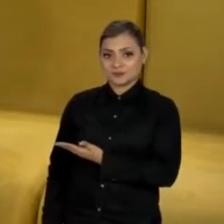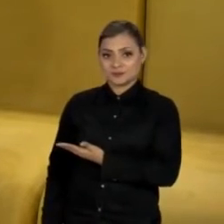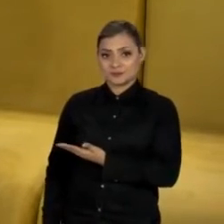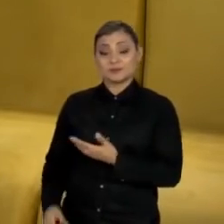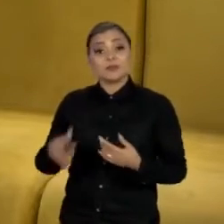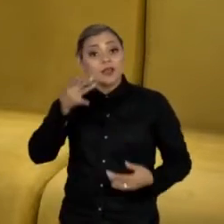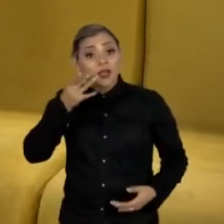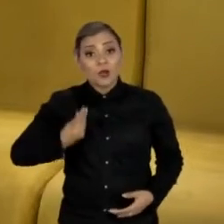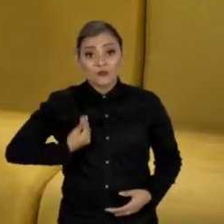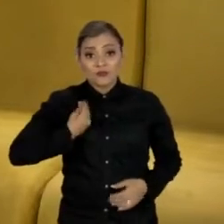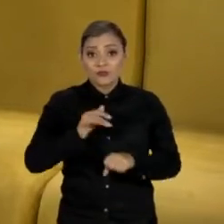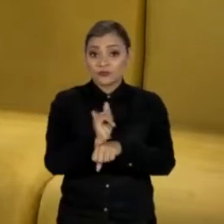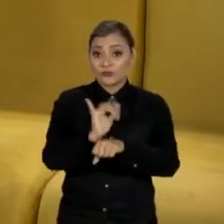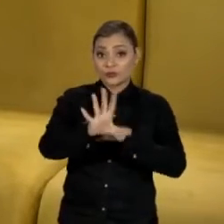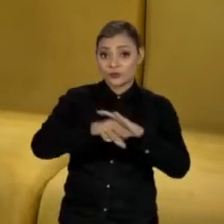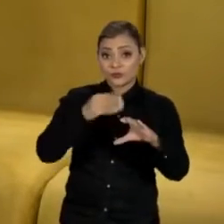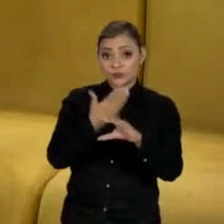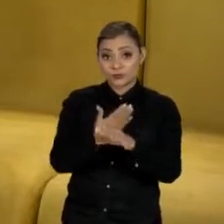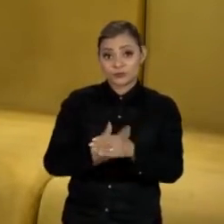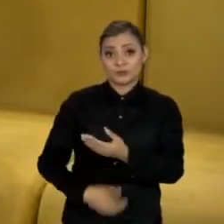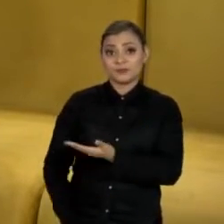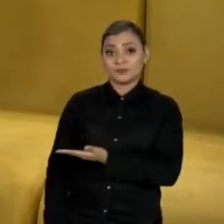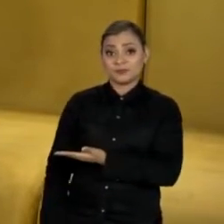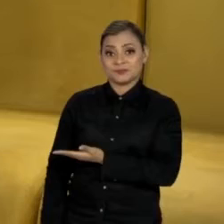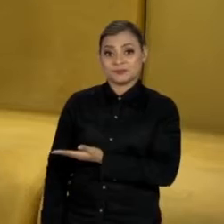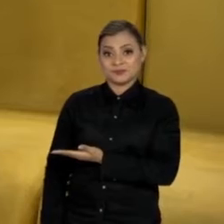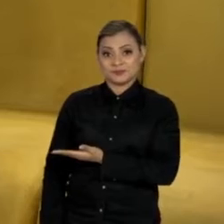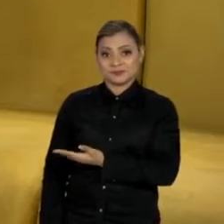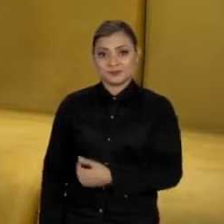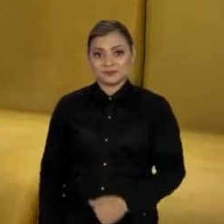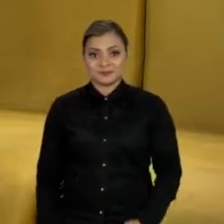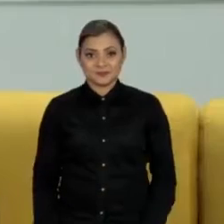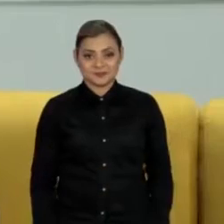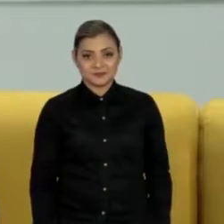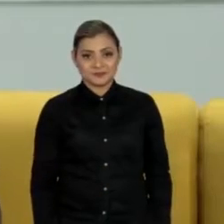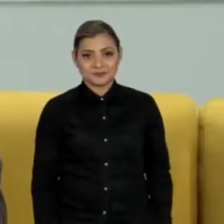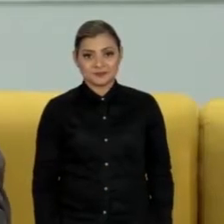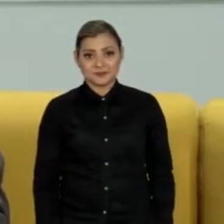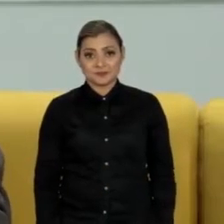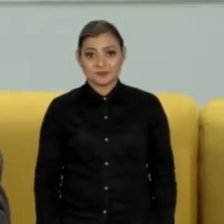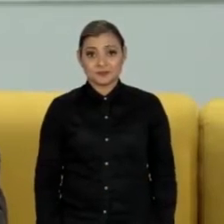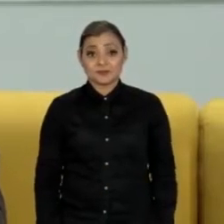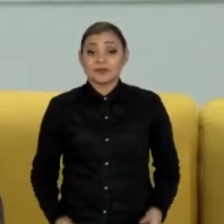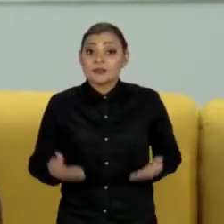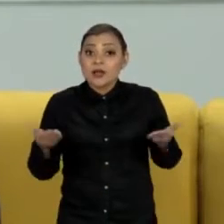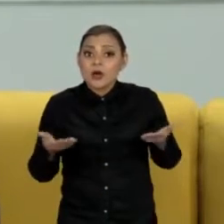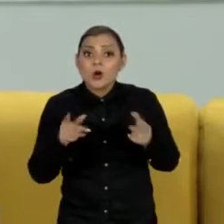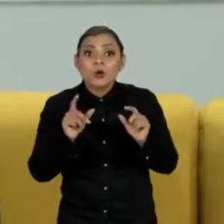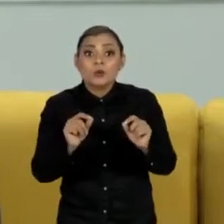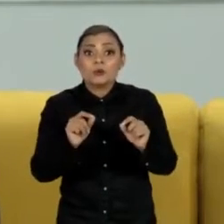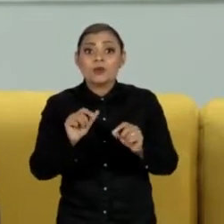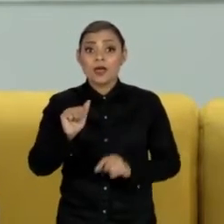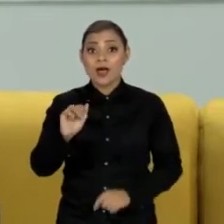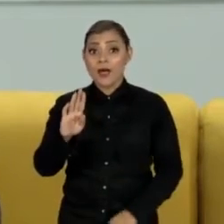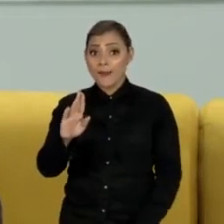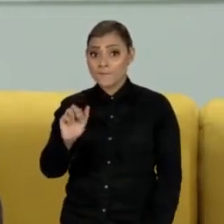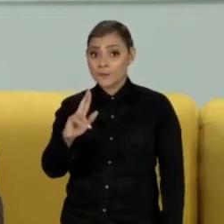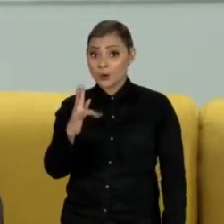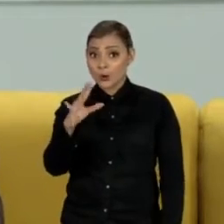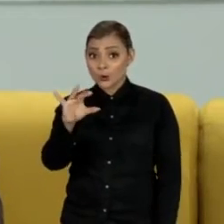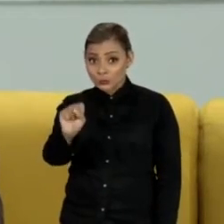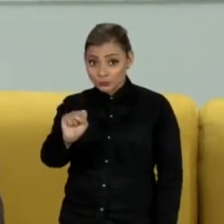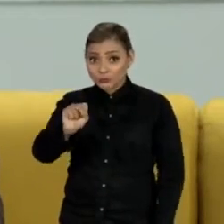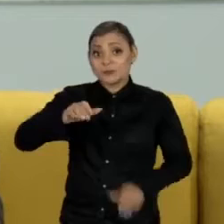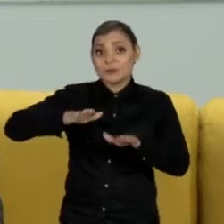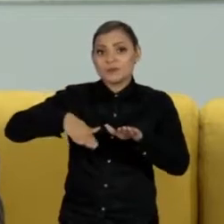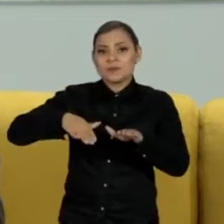a gente também está ao vivo pelo YouTube no canal do Jornalismo TV Cultura. Falar do óleo agora, olha, o arquipélago de Abrolhos foi reaberto